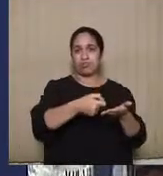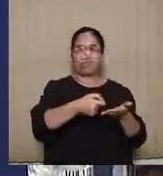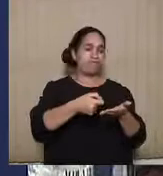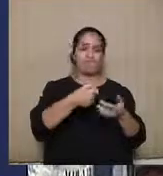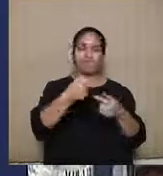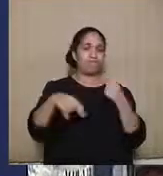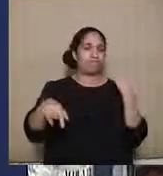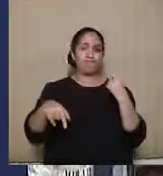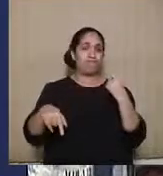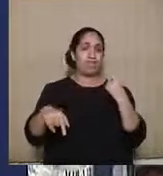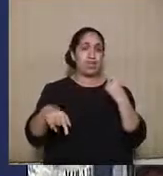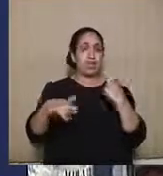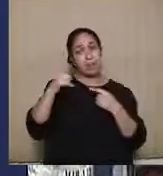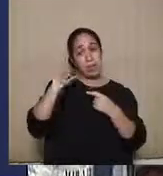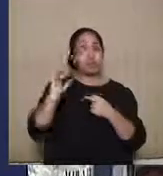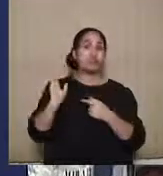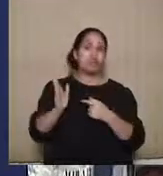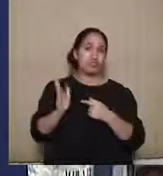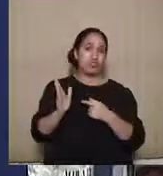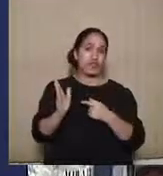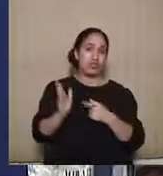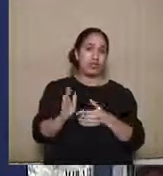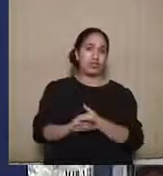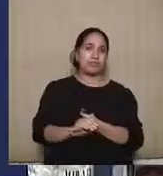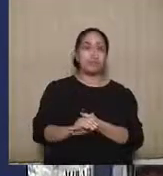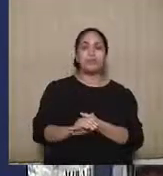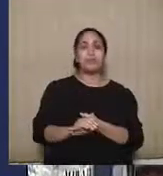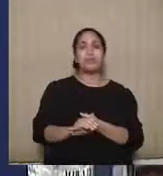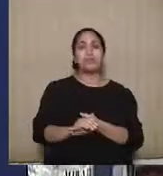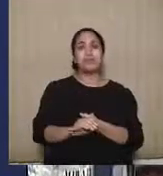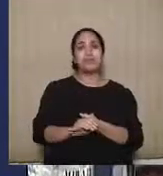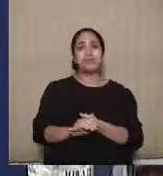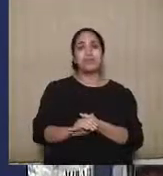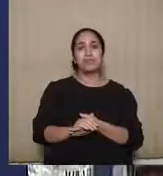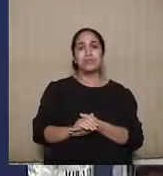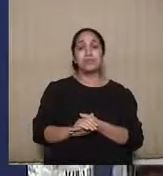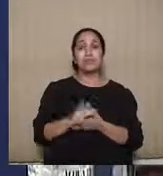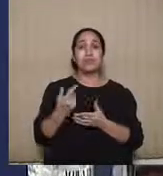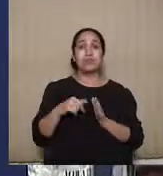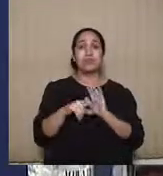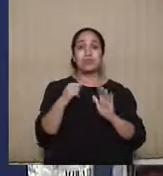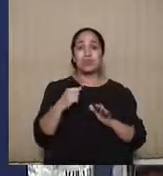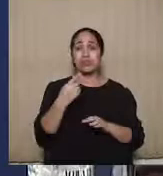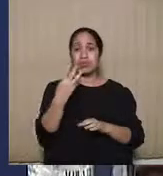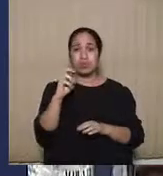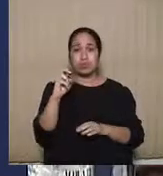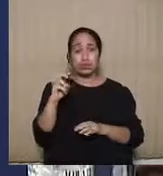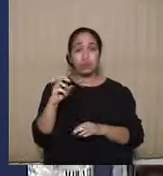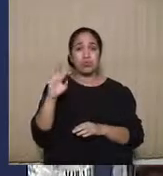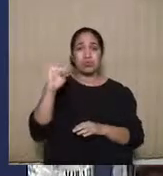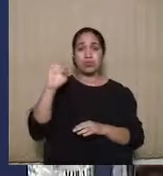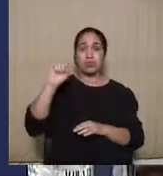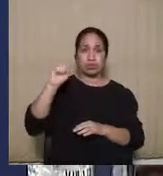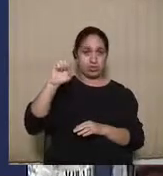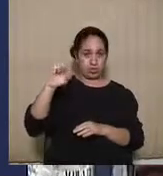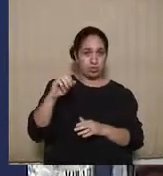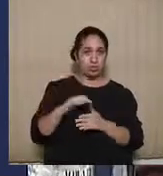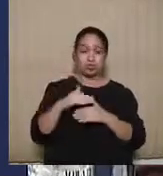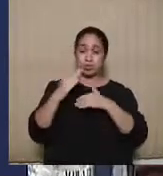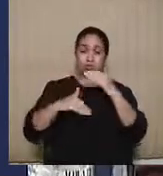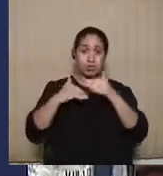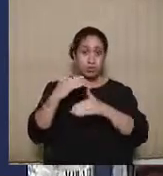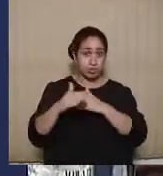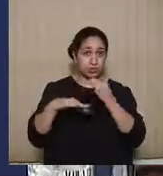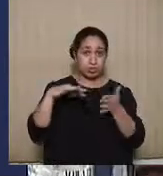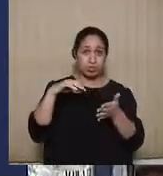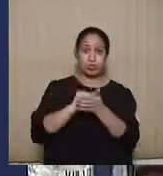ineligibilidades que sejam pré-existentes. Isso é matéria que está sumulada, consta da súmula 45 do TSE, que vai dizer que nos processos de registro de